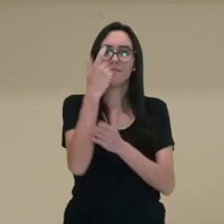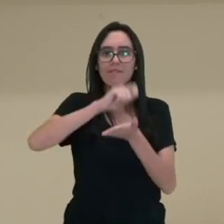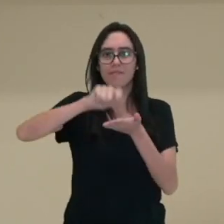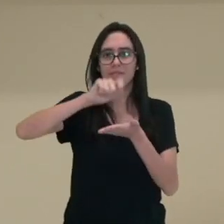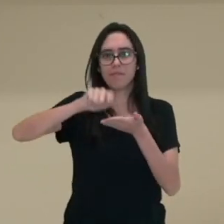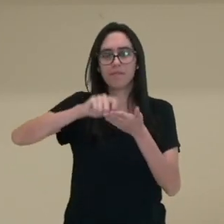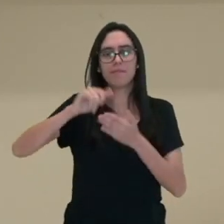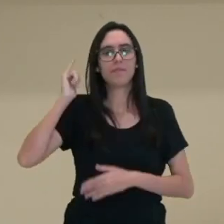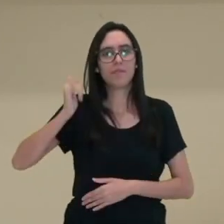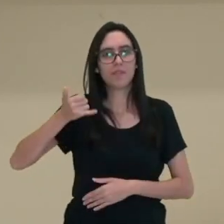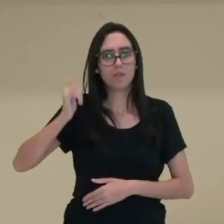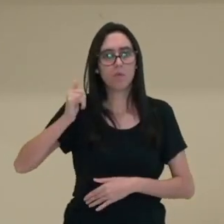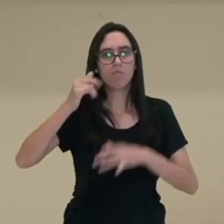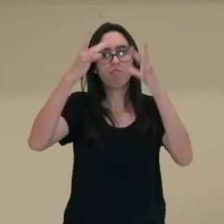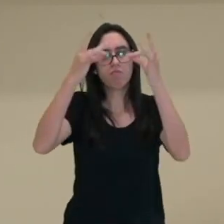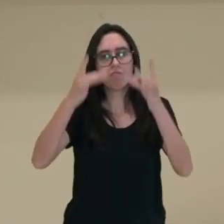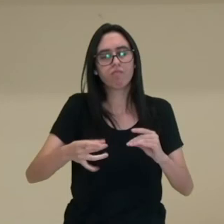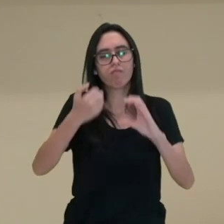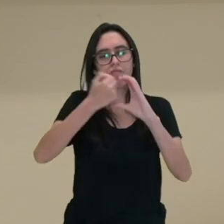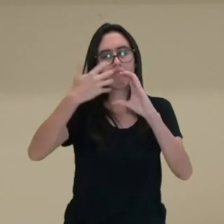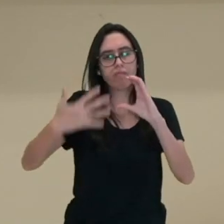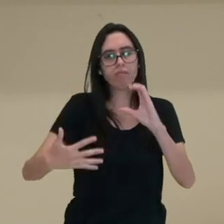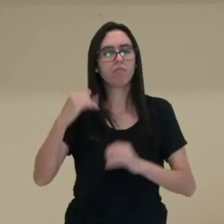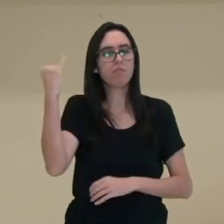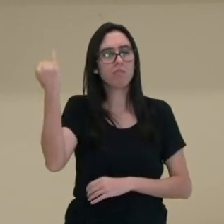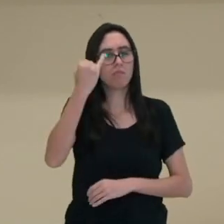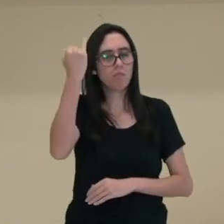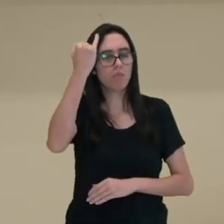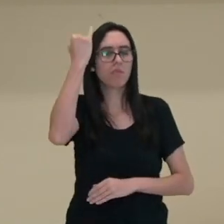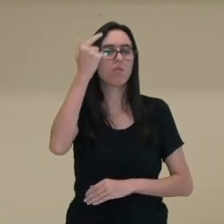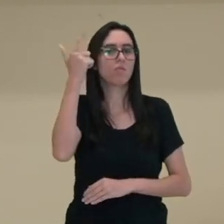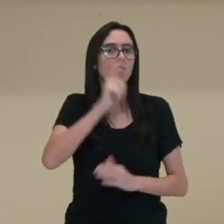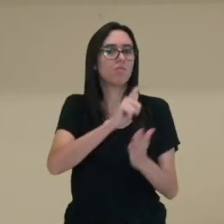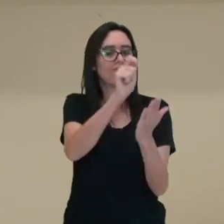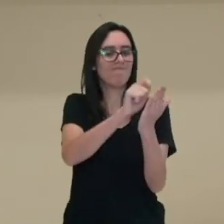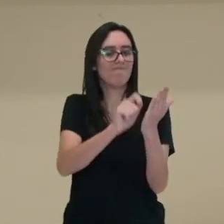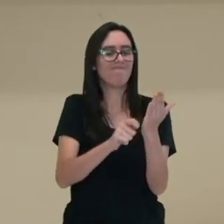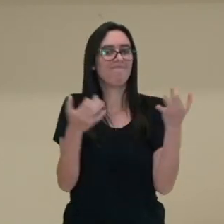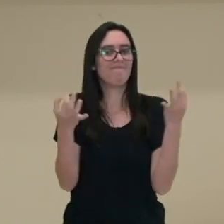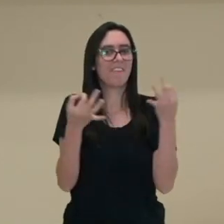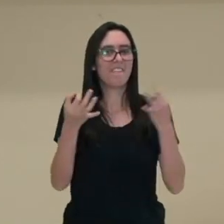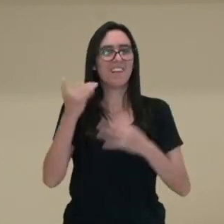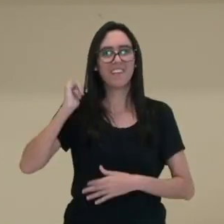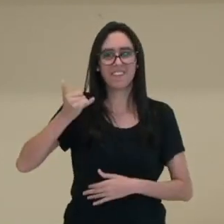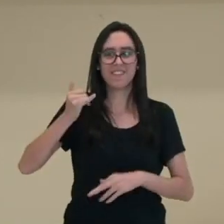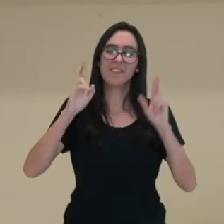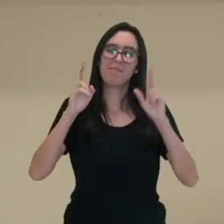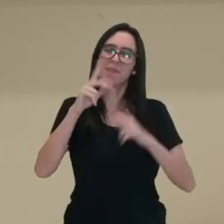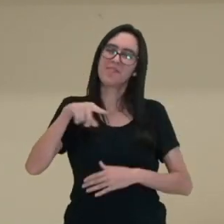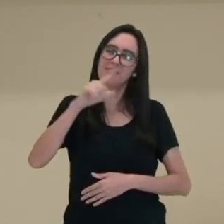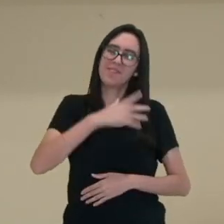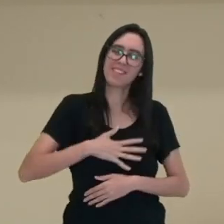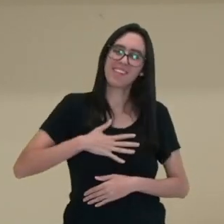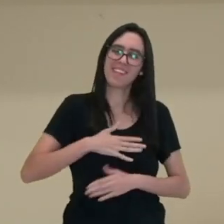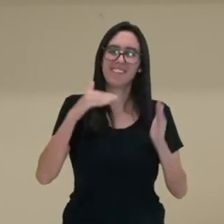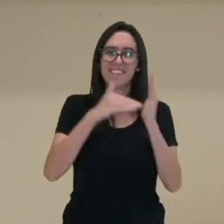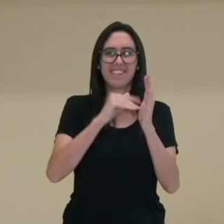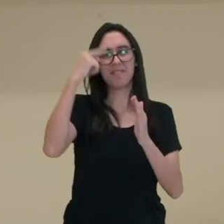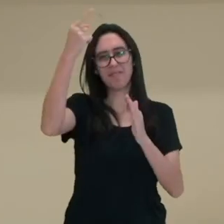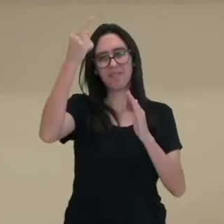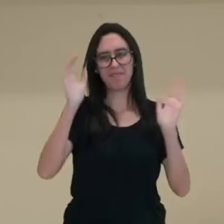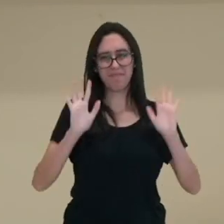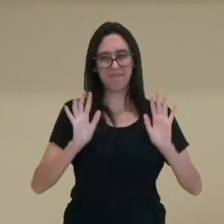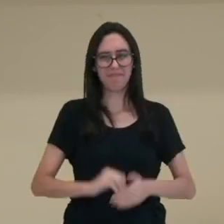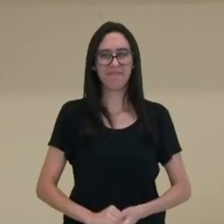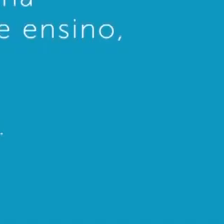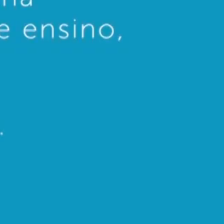como seus elementos necessários, né? Para que essa elaboração seja a mais adequada possível. Espero que vocês tenham gostado e até